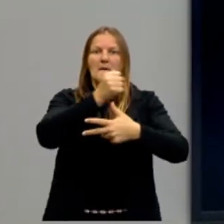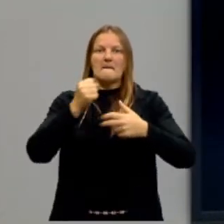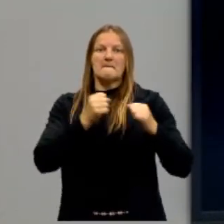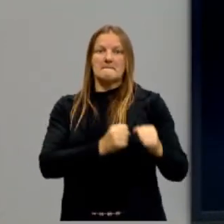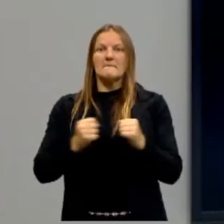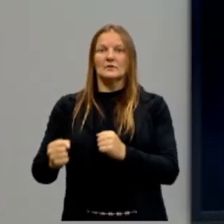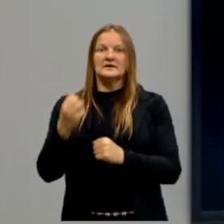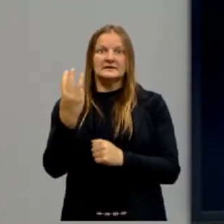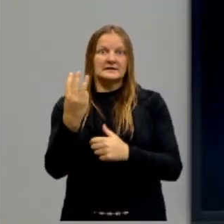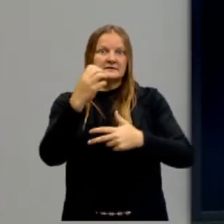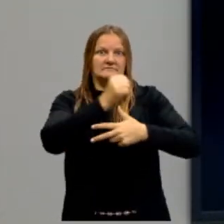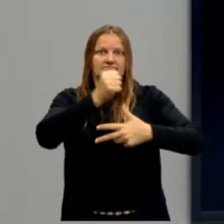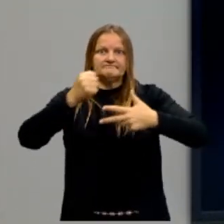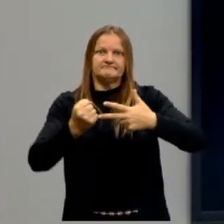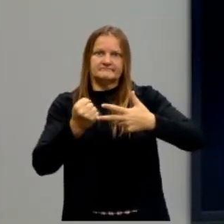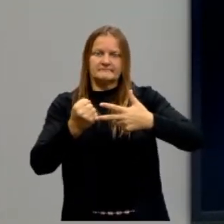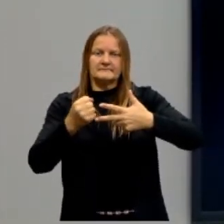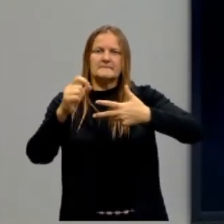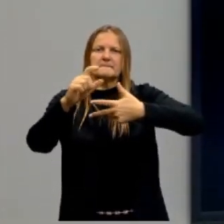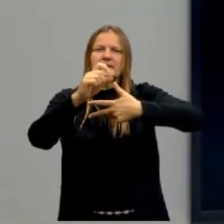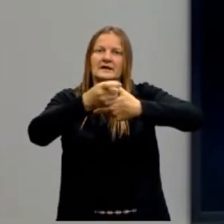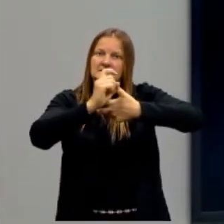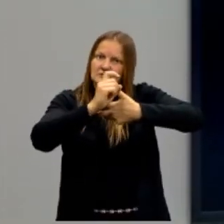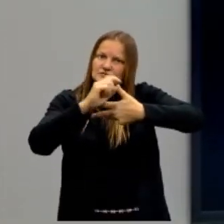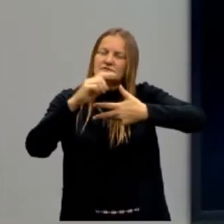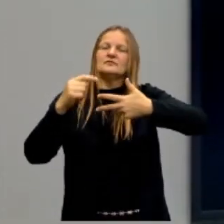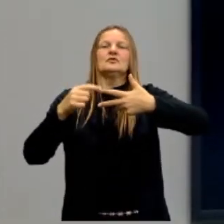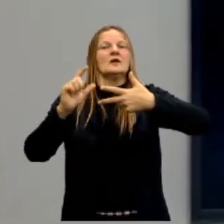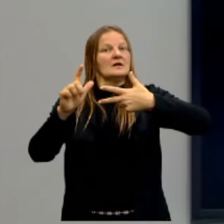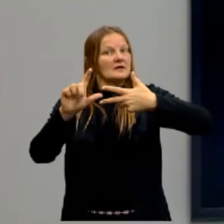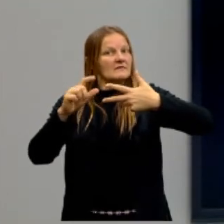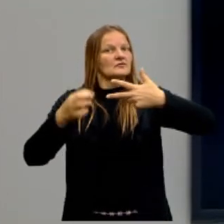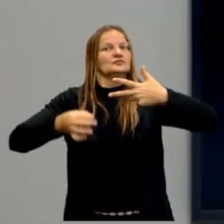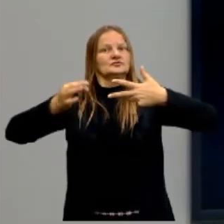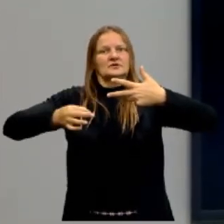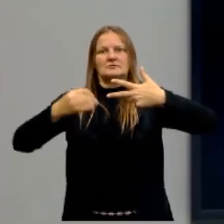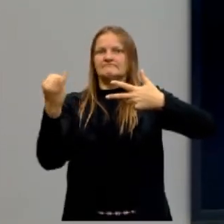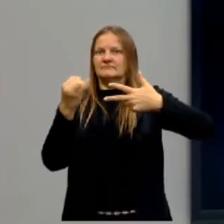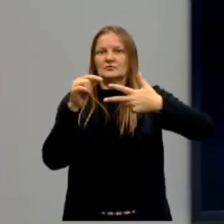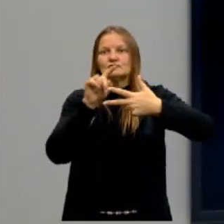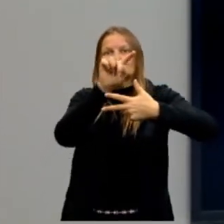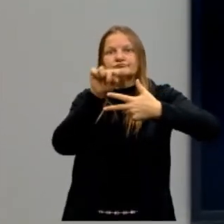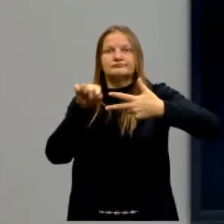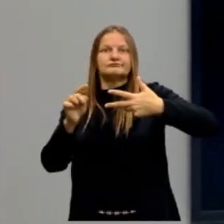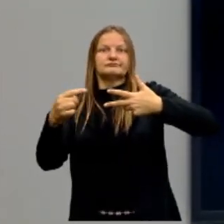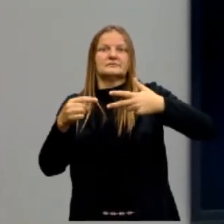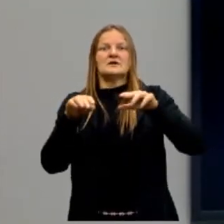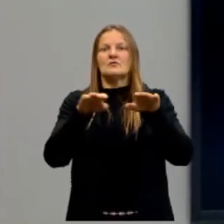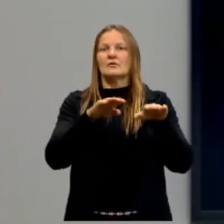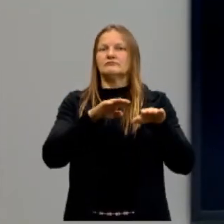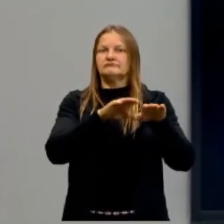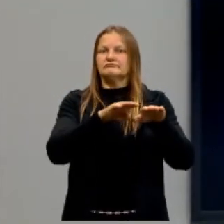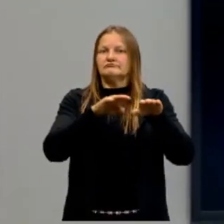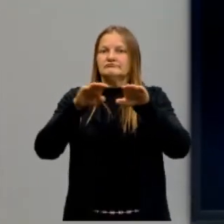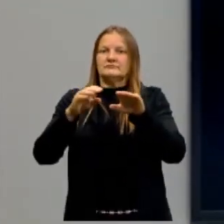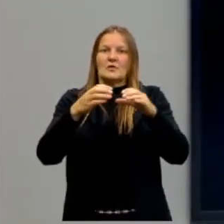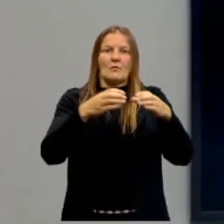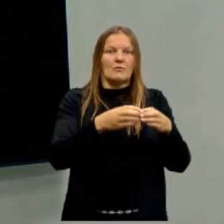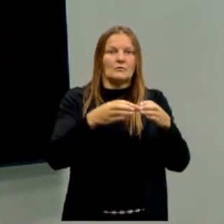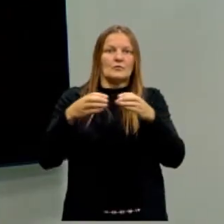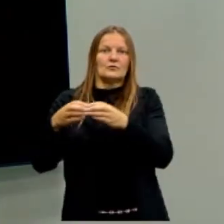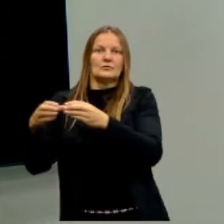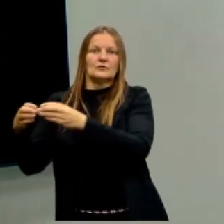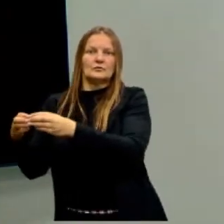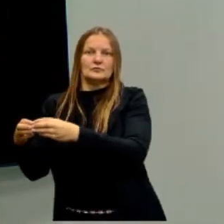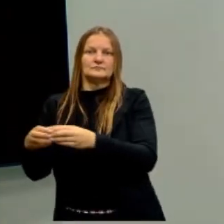não cumprir, ferir uma dessas regras, um sinaliza o outro. Então, os três estão no mesmo nível. Em Brasília,